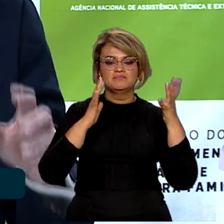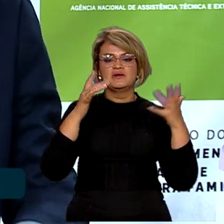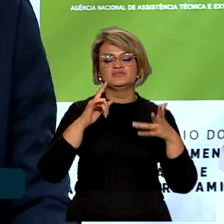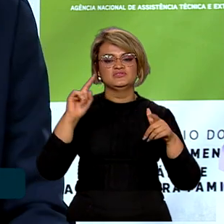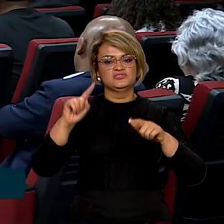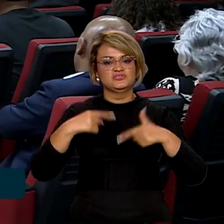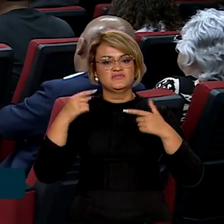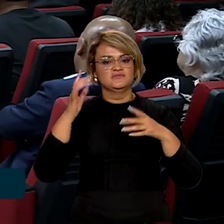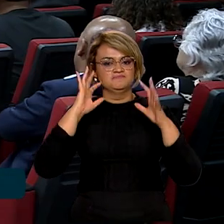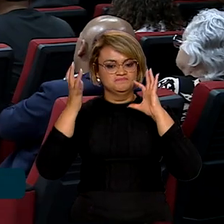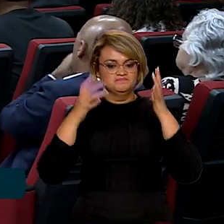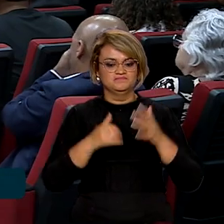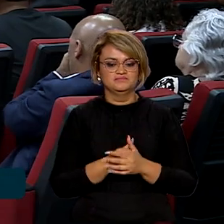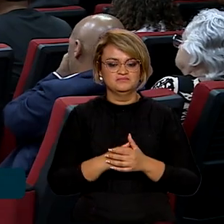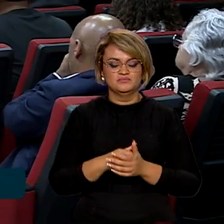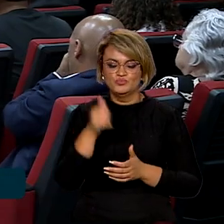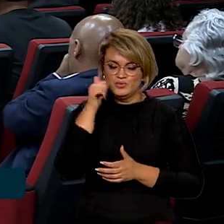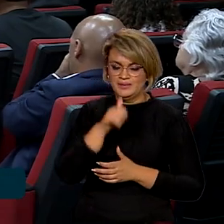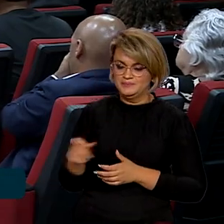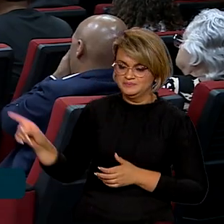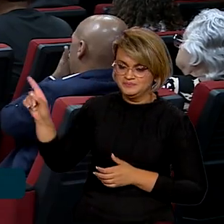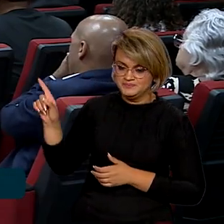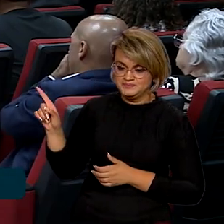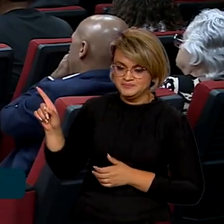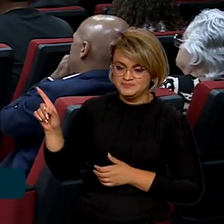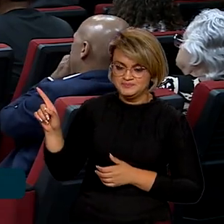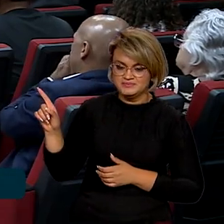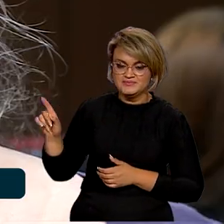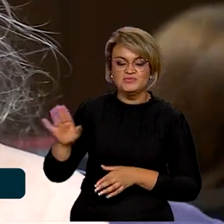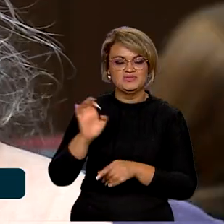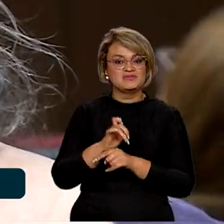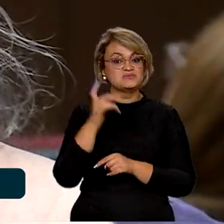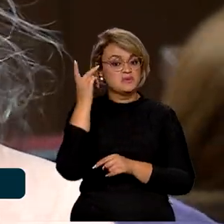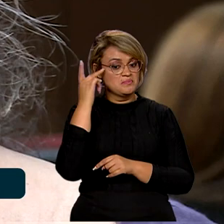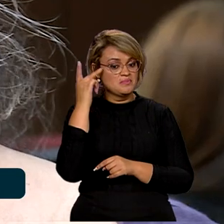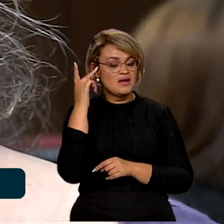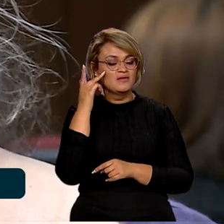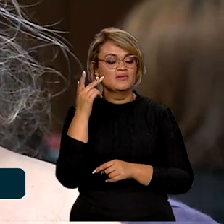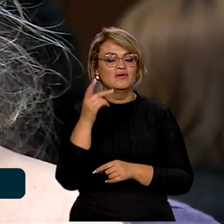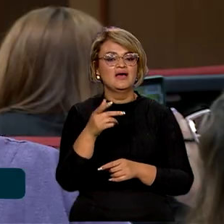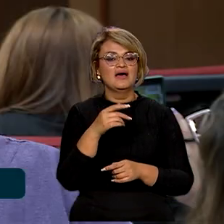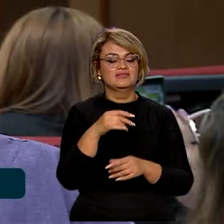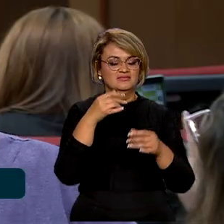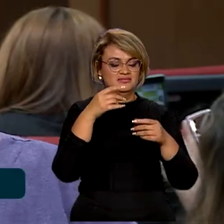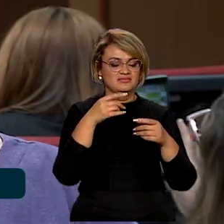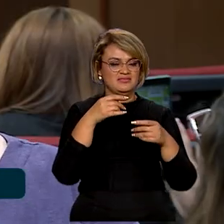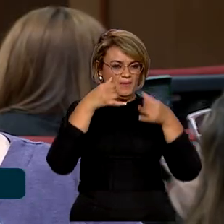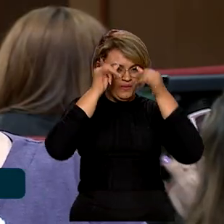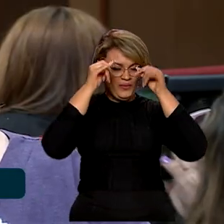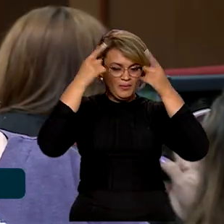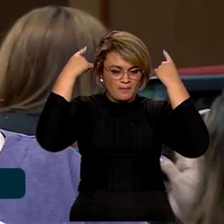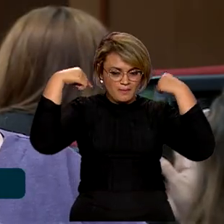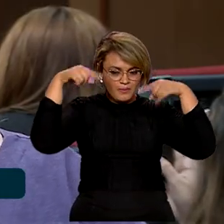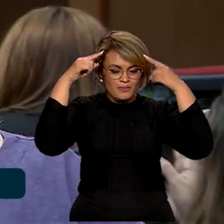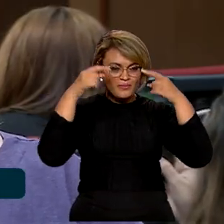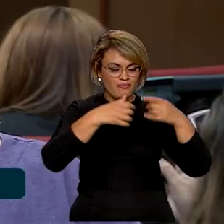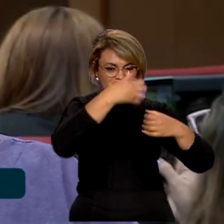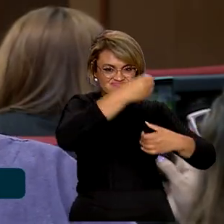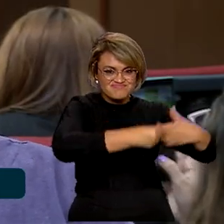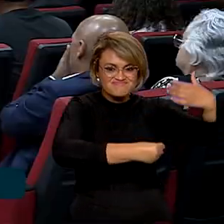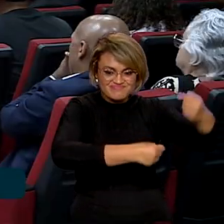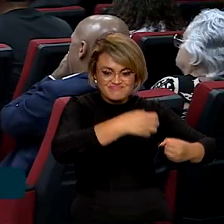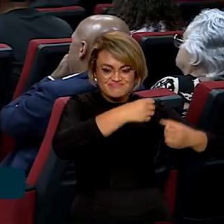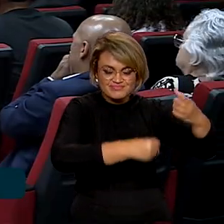desafios dos mercados. Suzana, do Vale do Ribeira, em São Paulo, tira leite de búfala, produz derivados e ainda